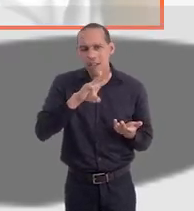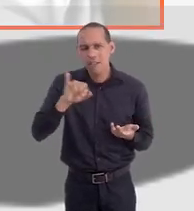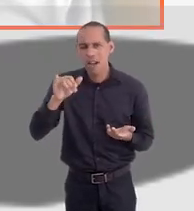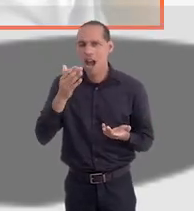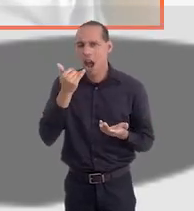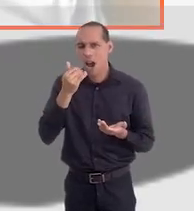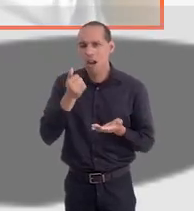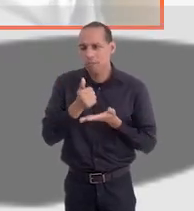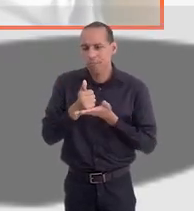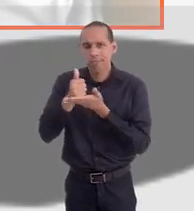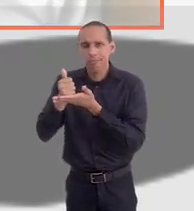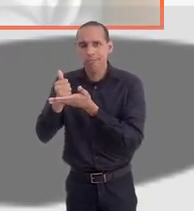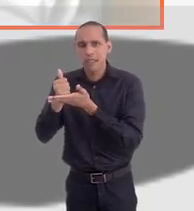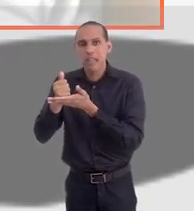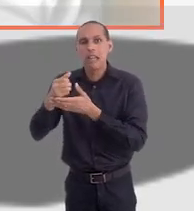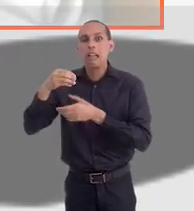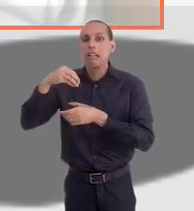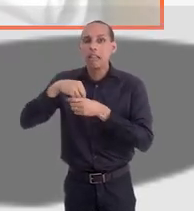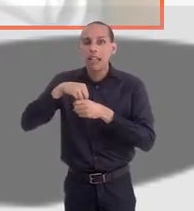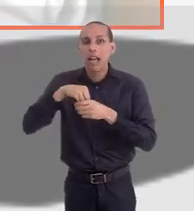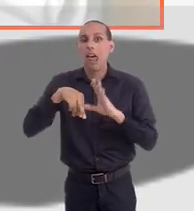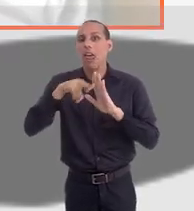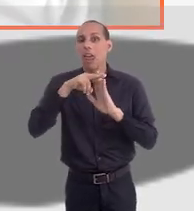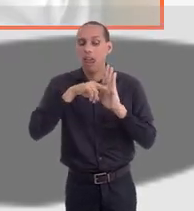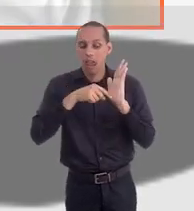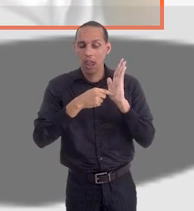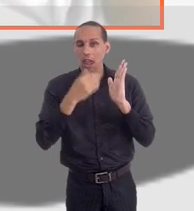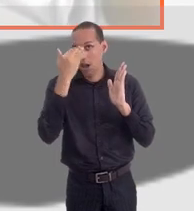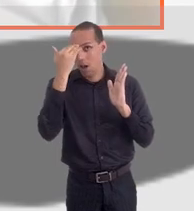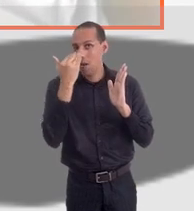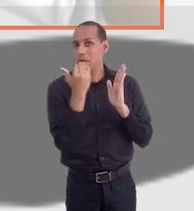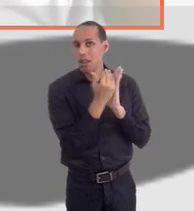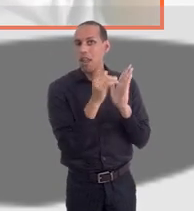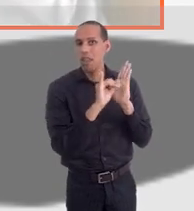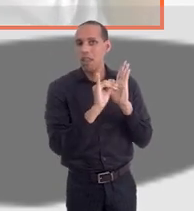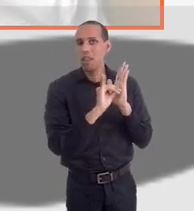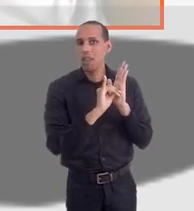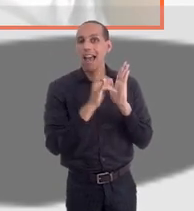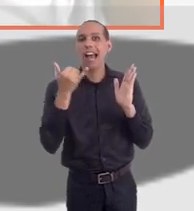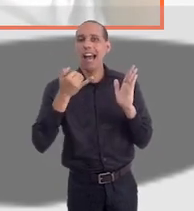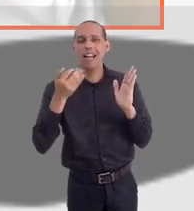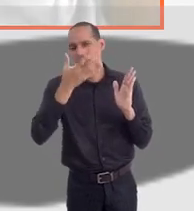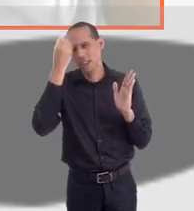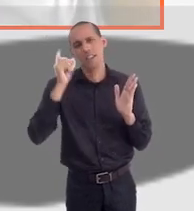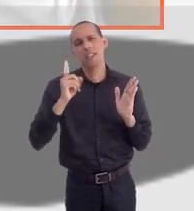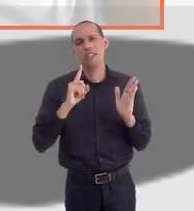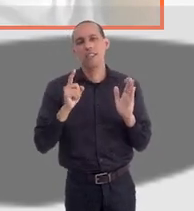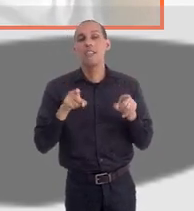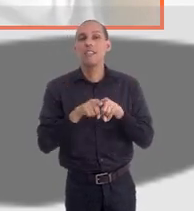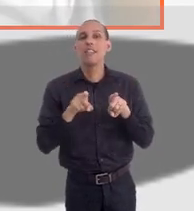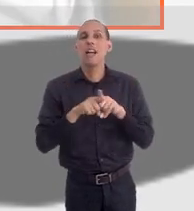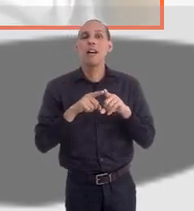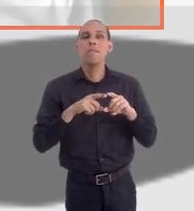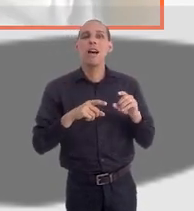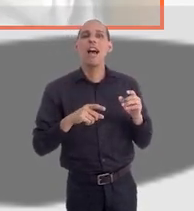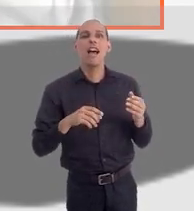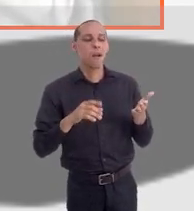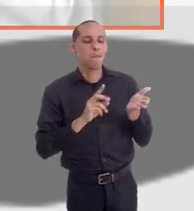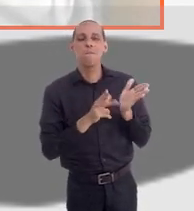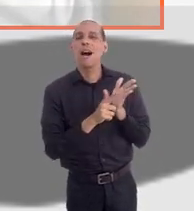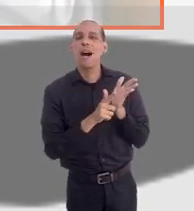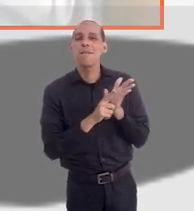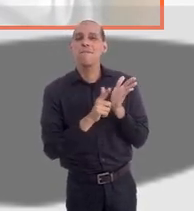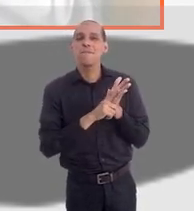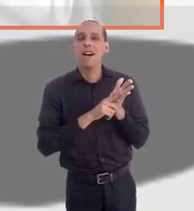alguma coisa para lanchar, leva dentro das regras do edital, ok? Caneta, não pode esquecer. Cartão de confirmação de inscrição, não pode esquecer.